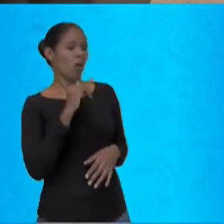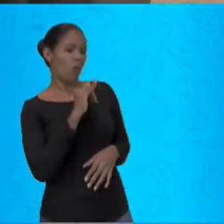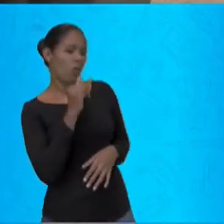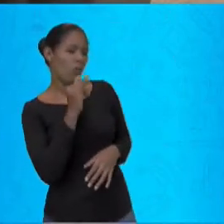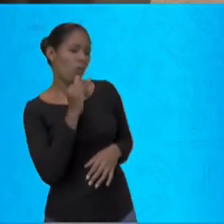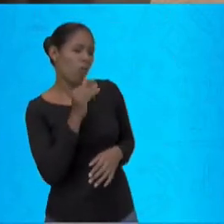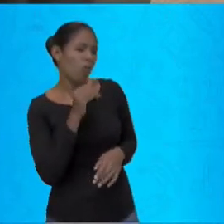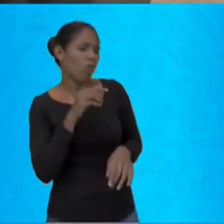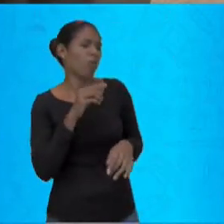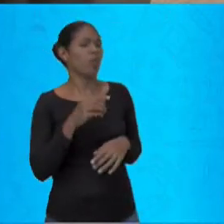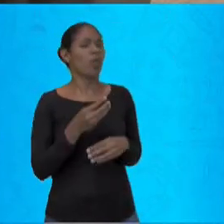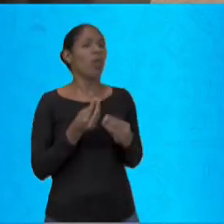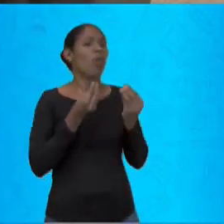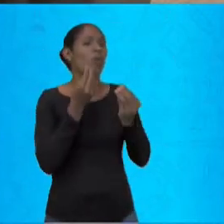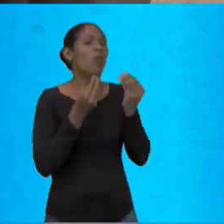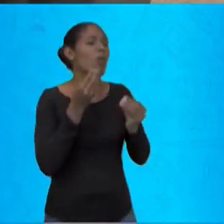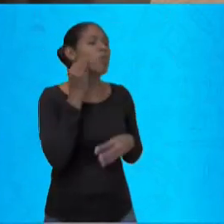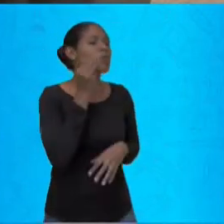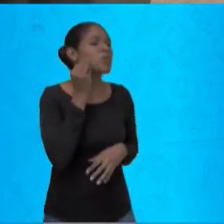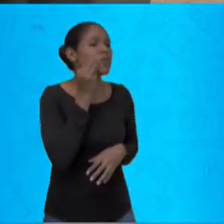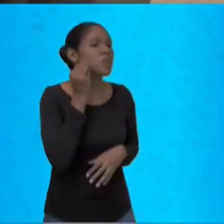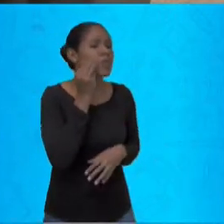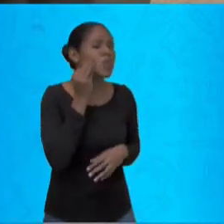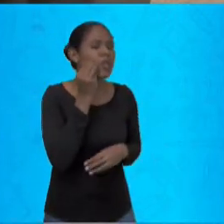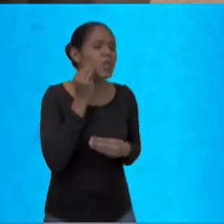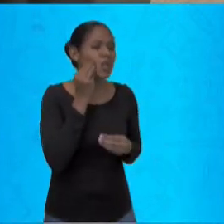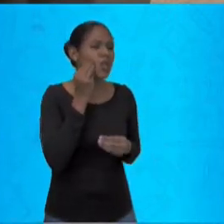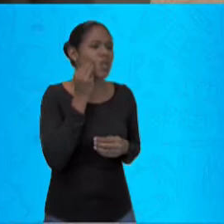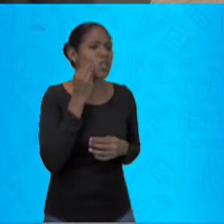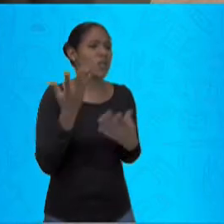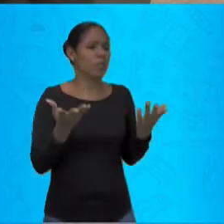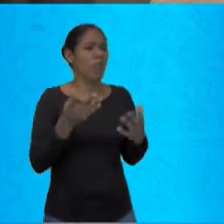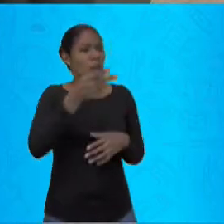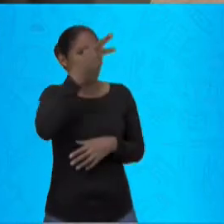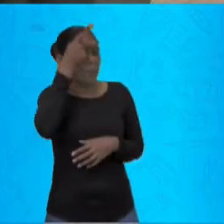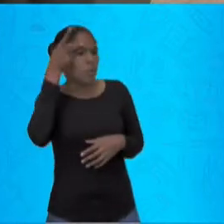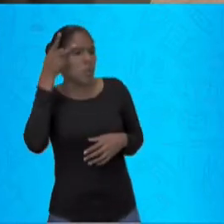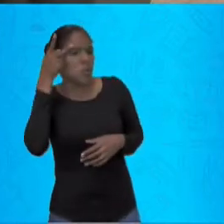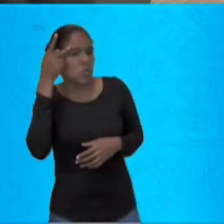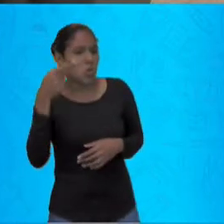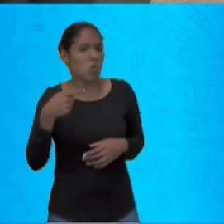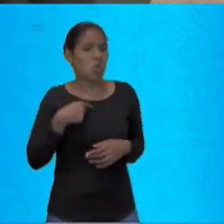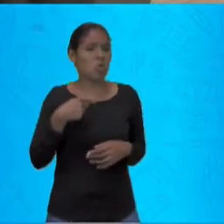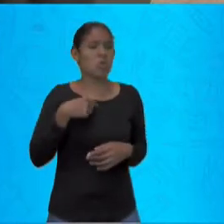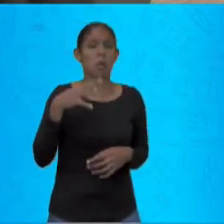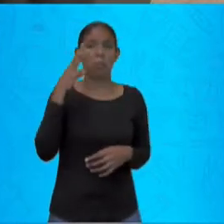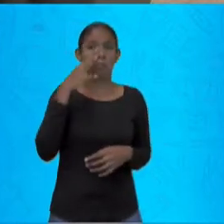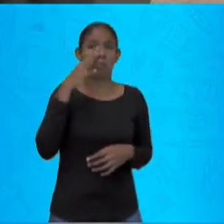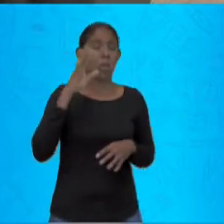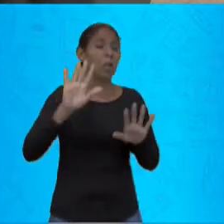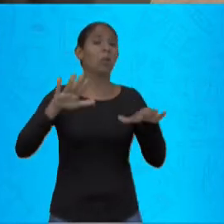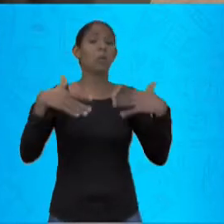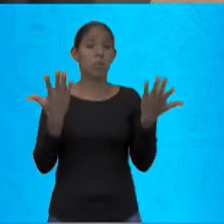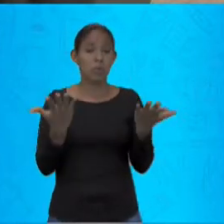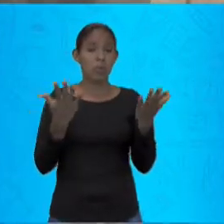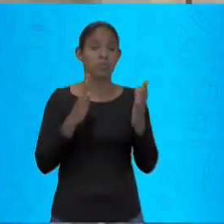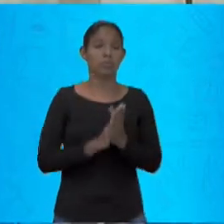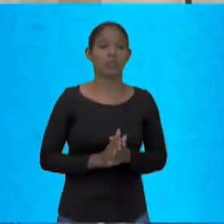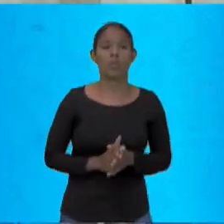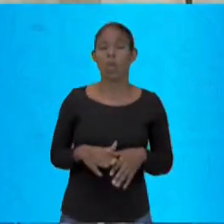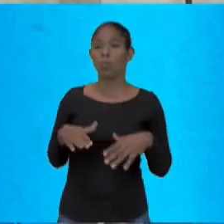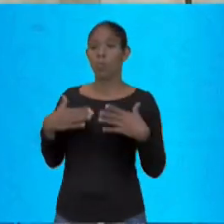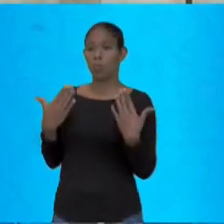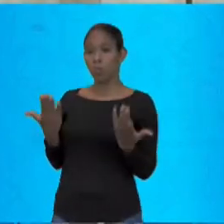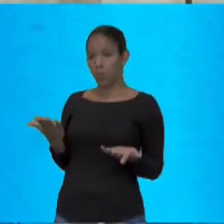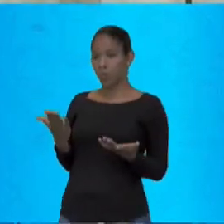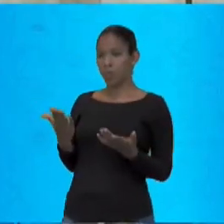sobre a sua experiência com a música. Em quem você se inspirou? Ou você tem alguma influência? Bem, a minha influência